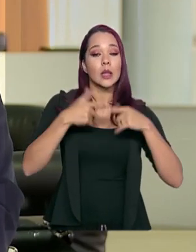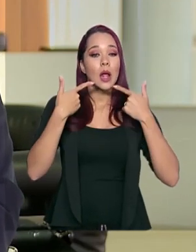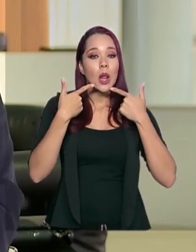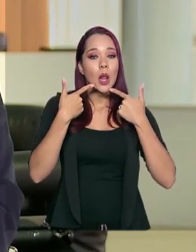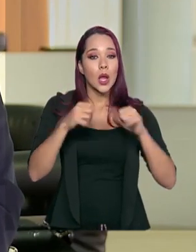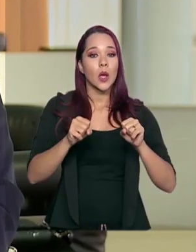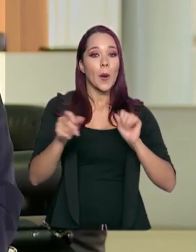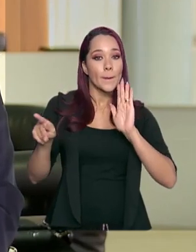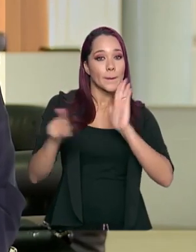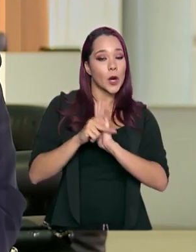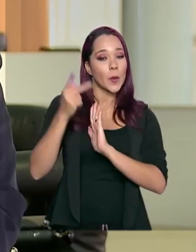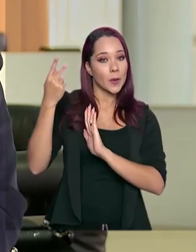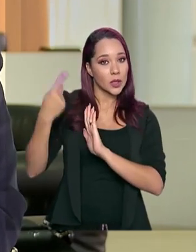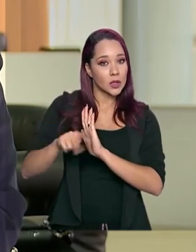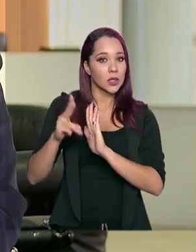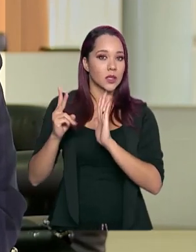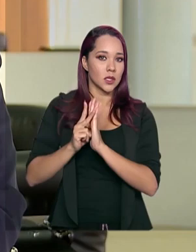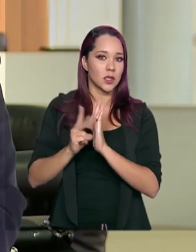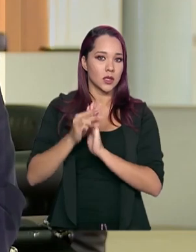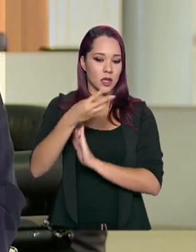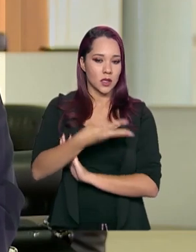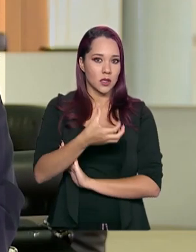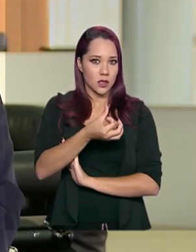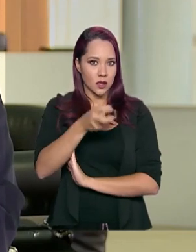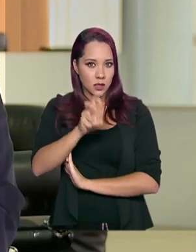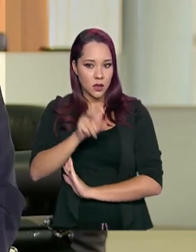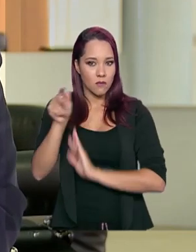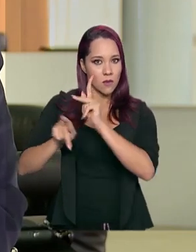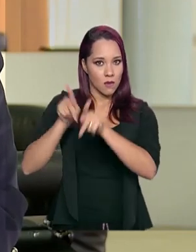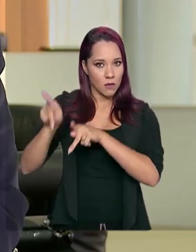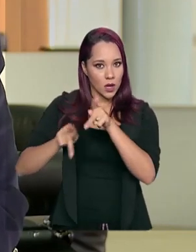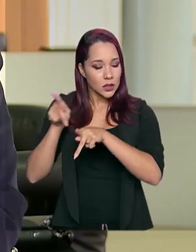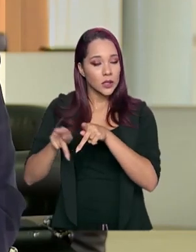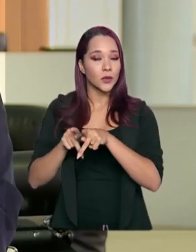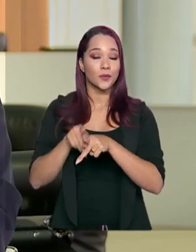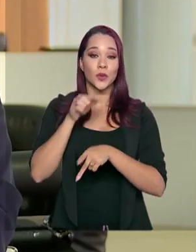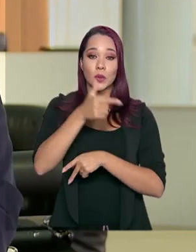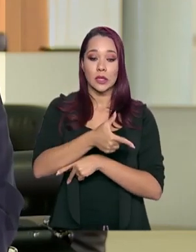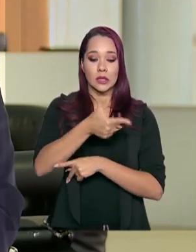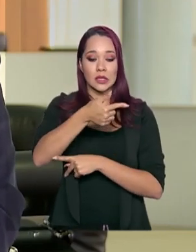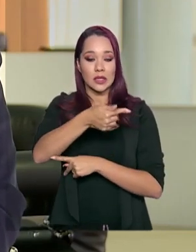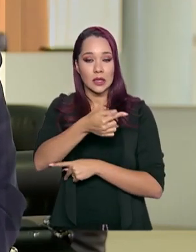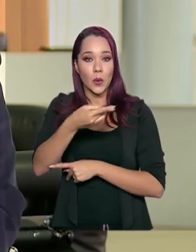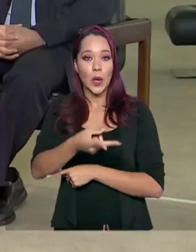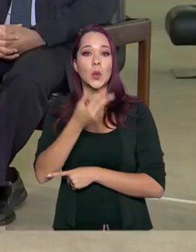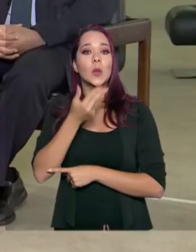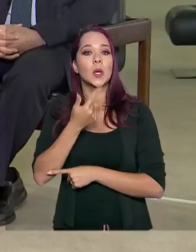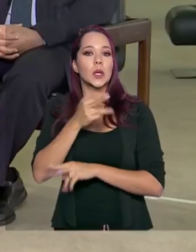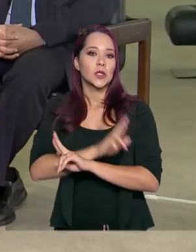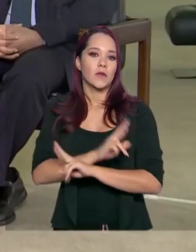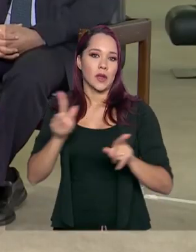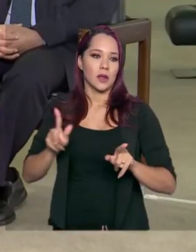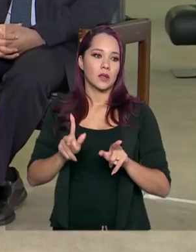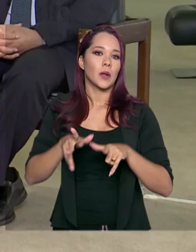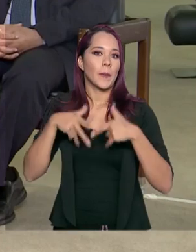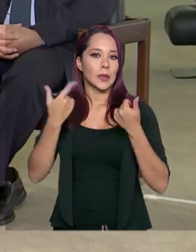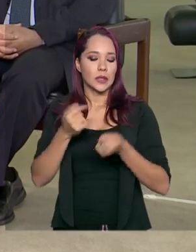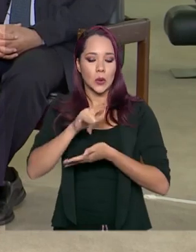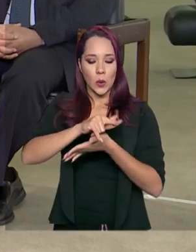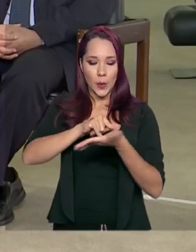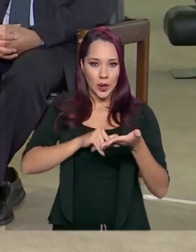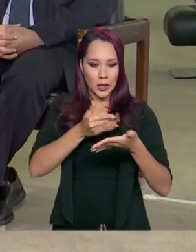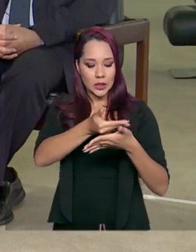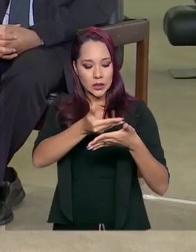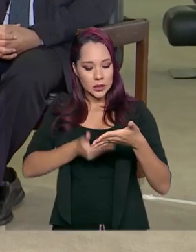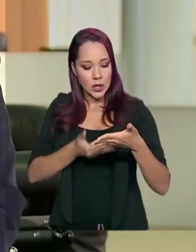274, são 305 povos, segundo o último censo do IBGE, 274 línguas. Então, eles pegam essa documentação